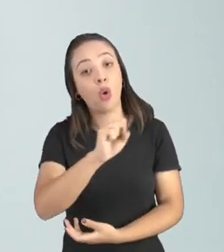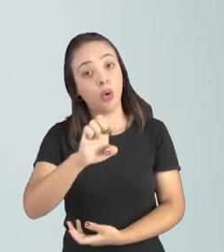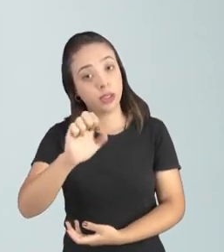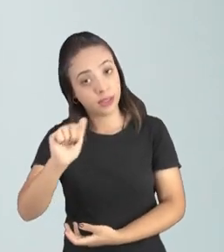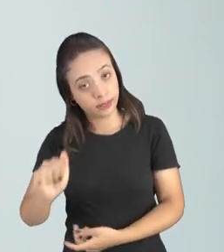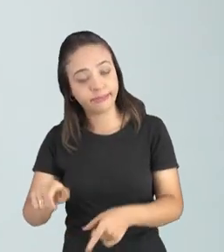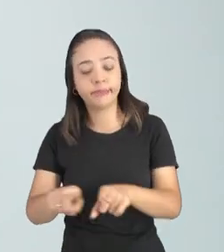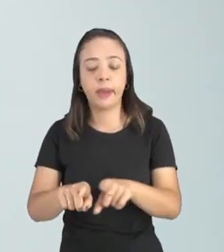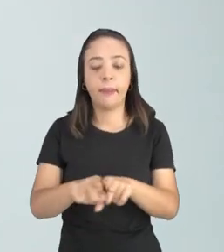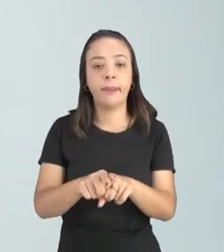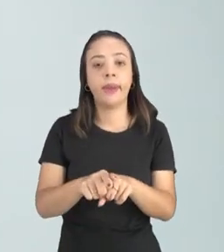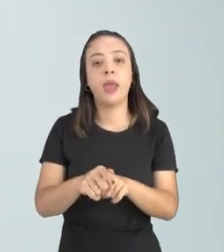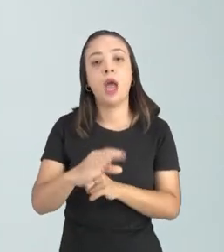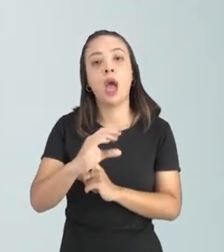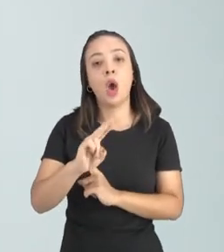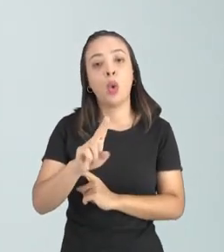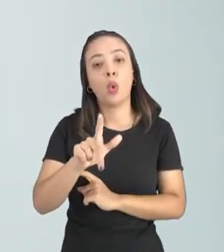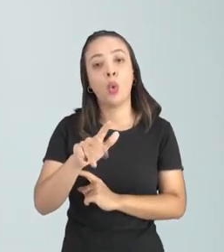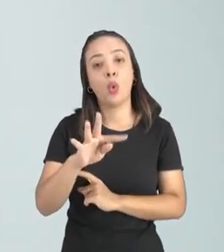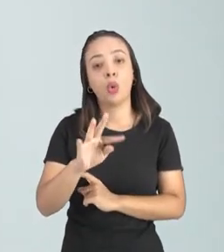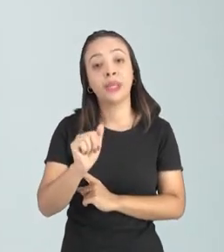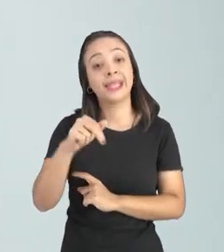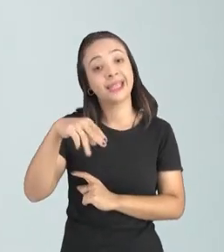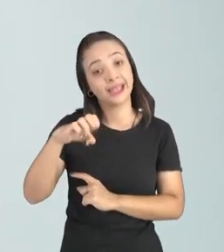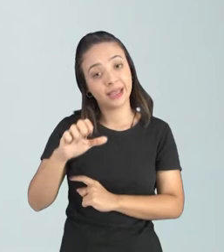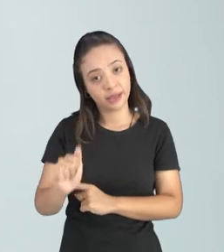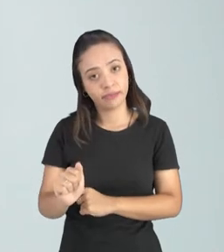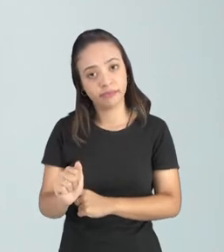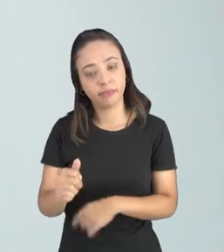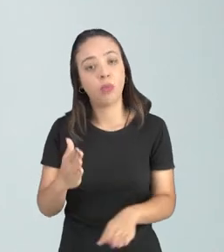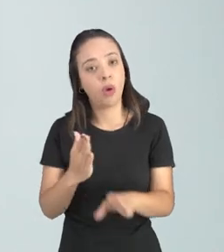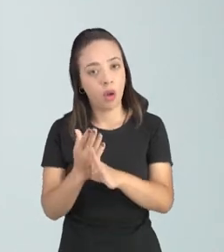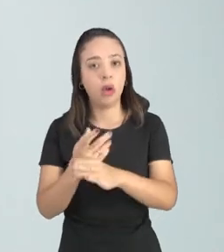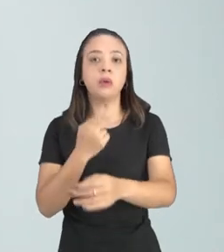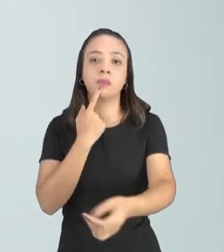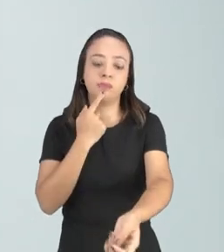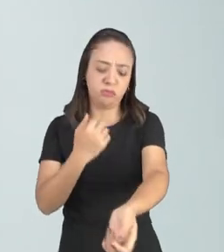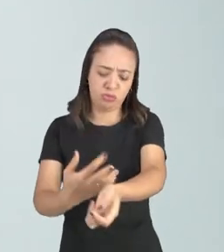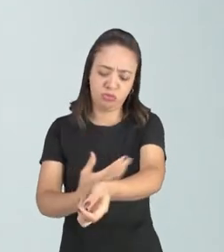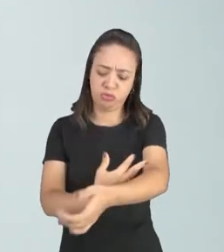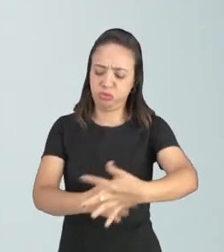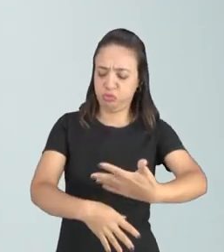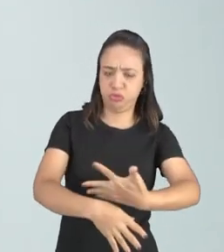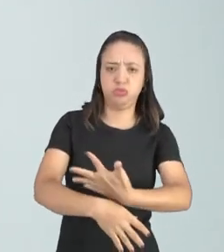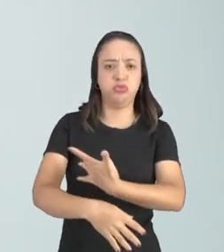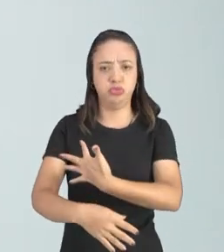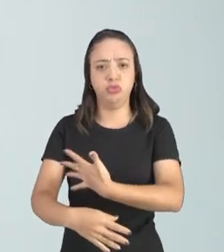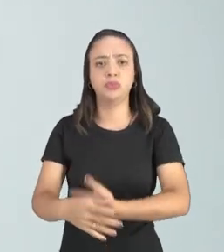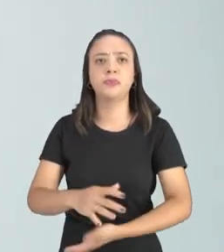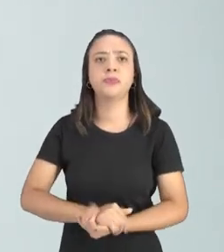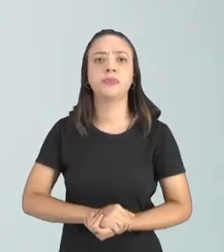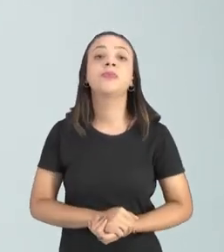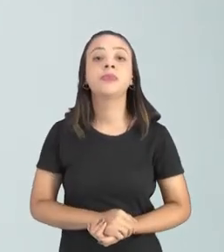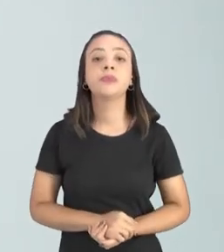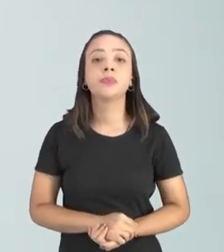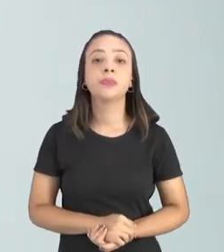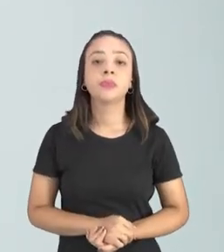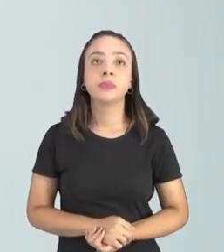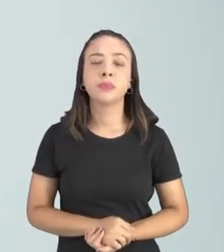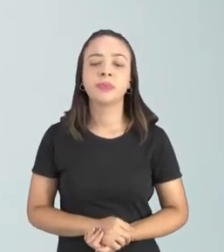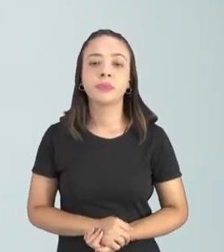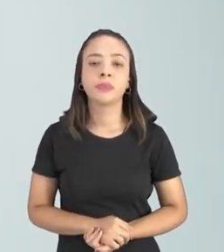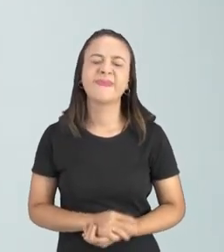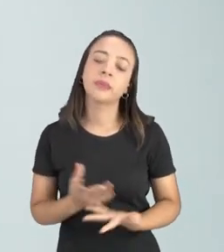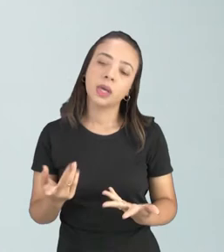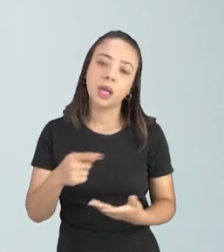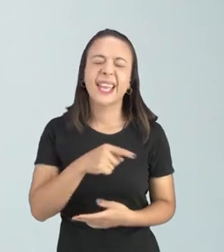né a cutânea e a pleural tem outros também gente mas esses que agora eu consigo me lembrar